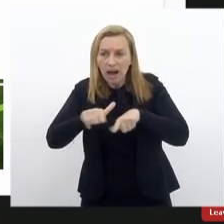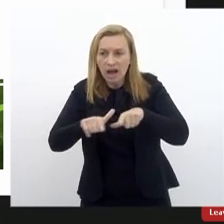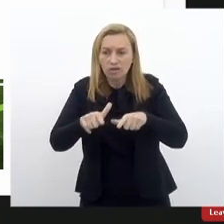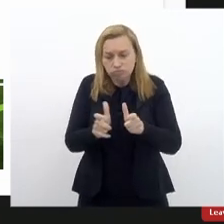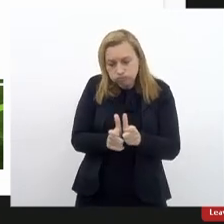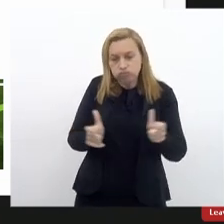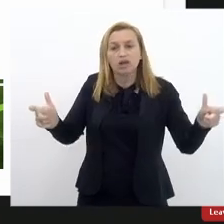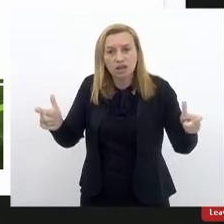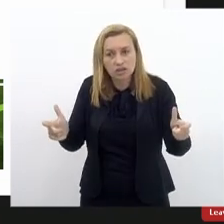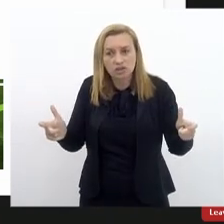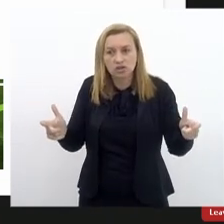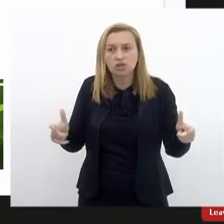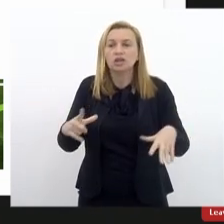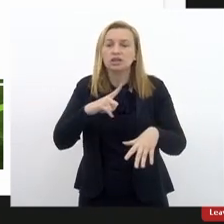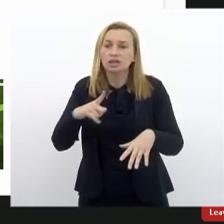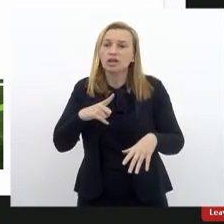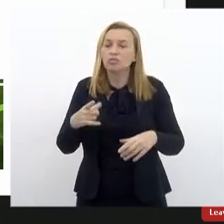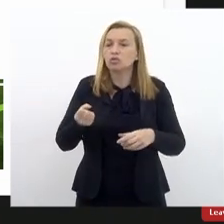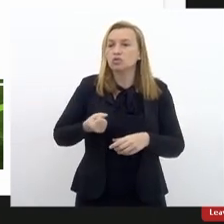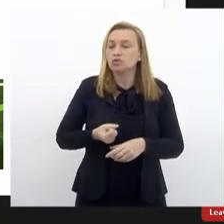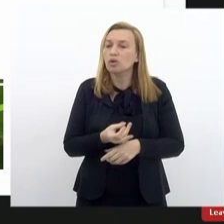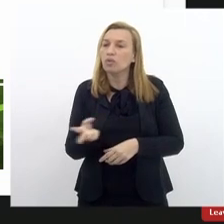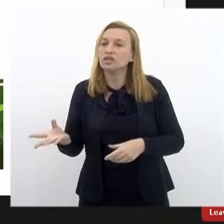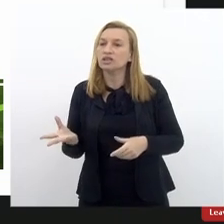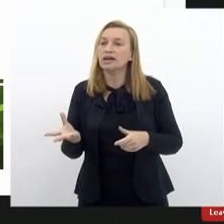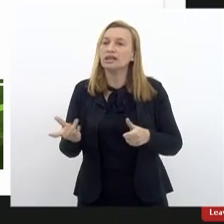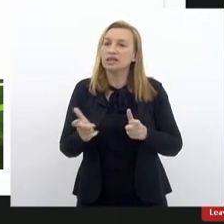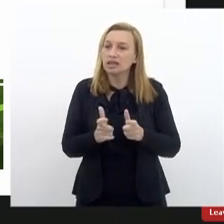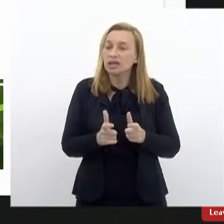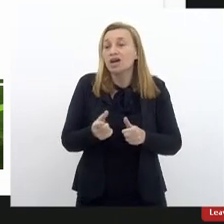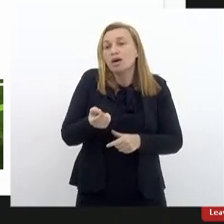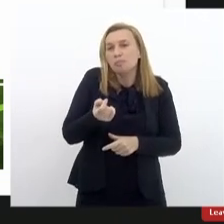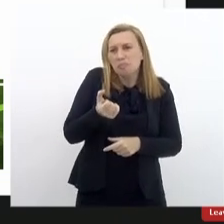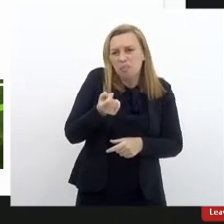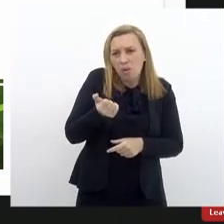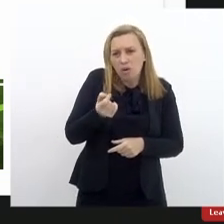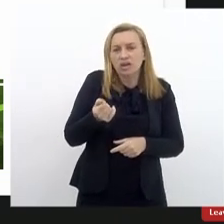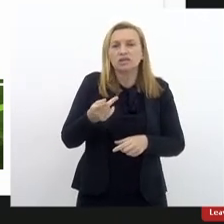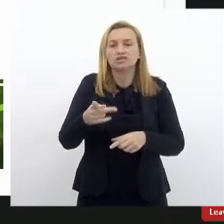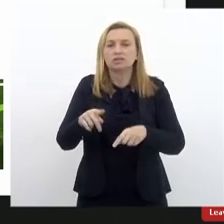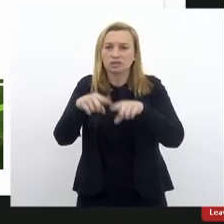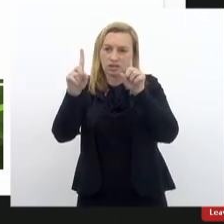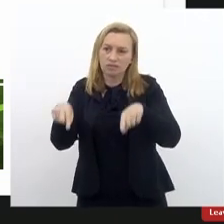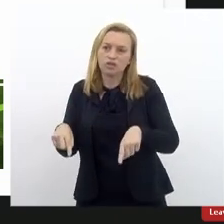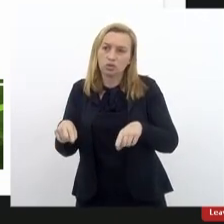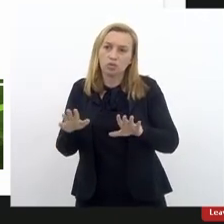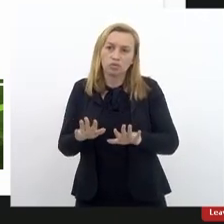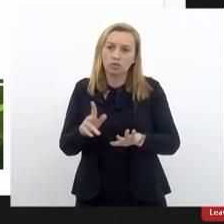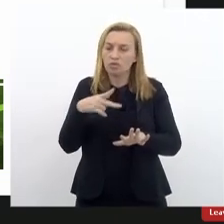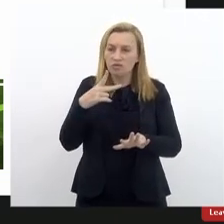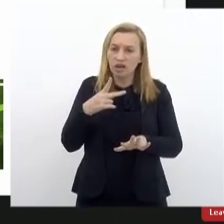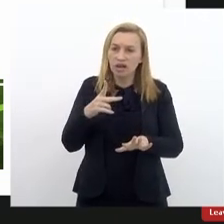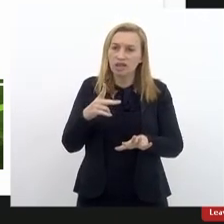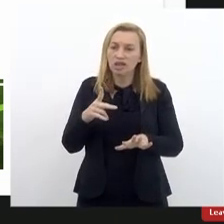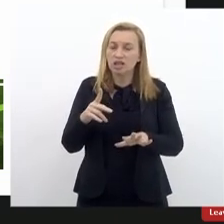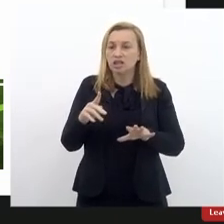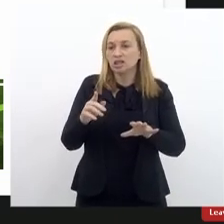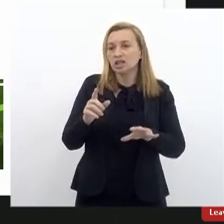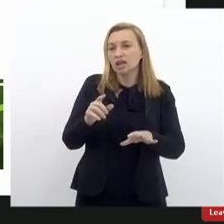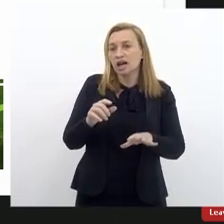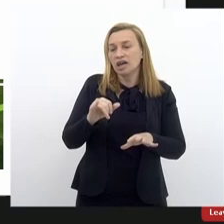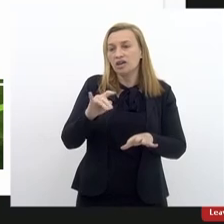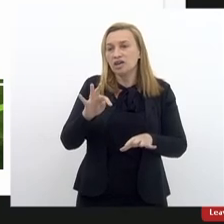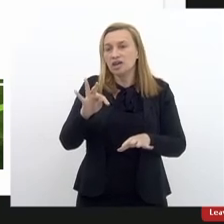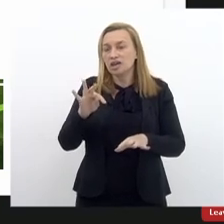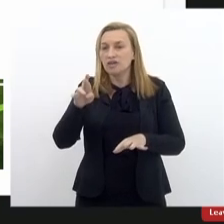e nós temos uma quantidade bem pequena de servidores. Eu nem entrei na questão infraestrutural, só estou na